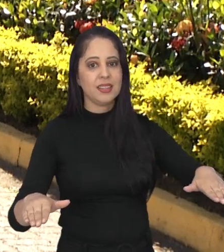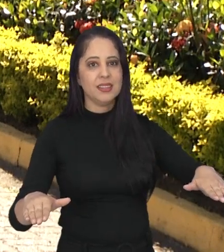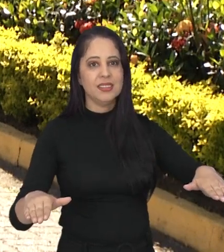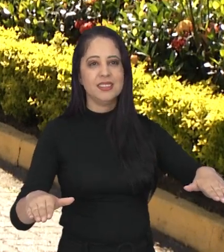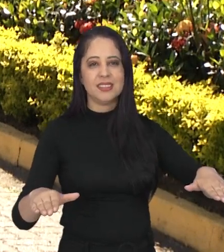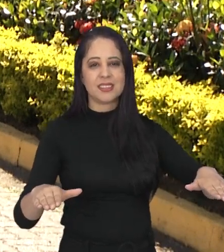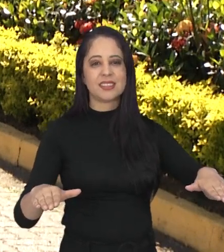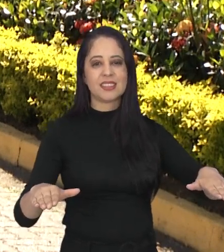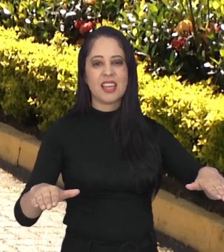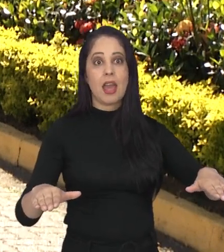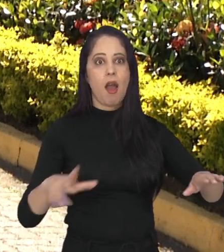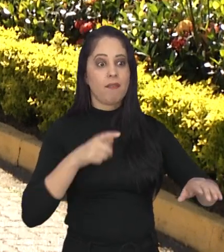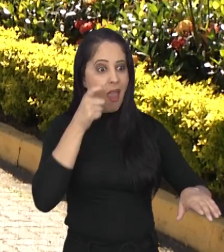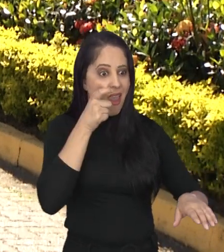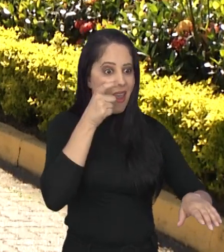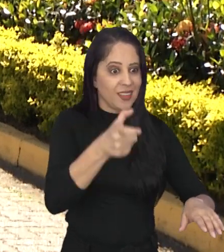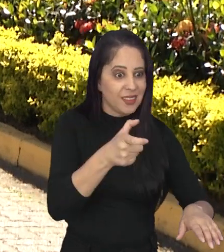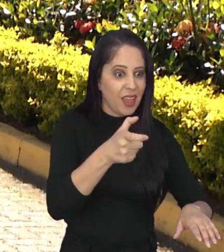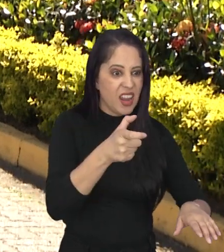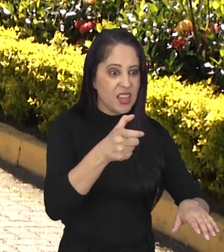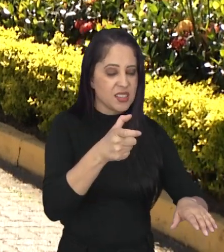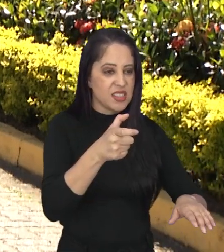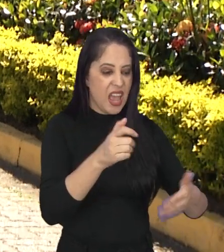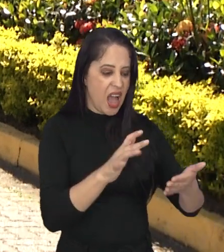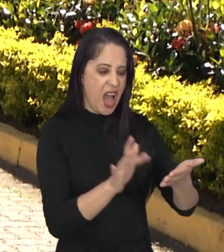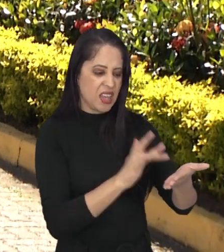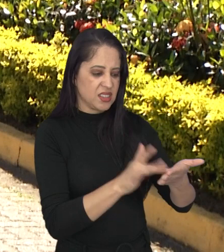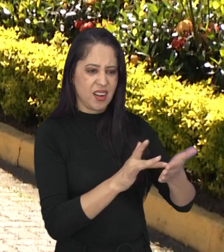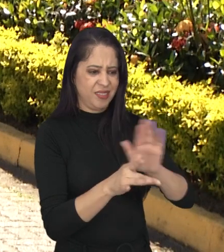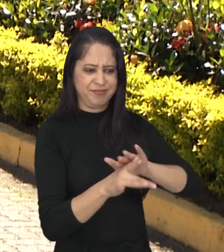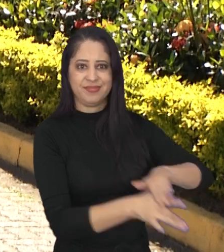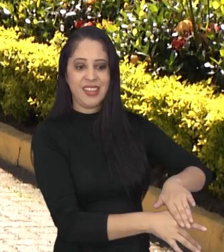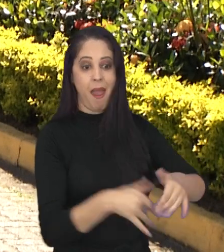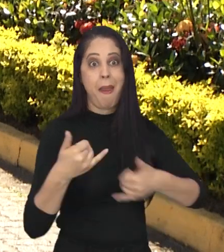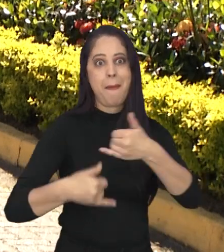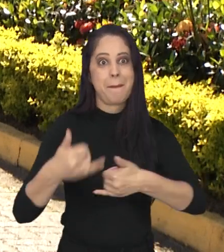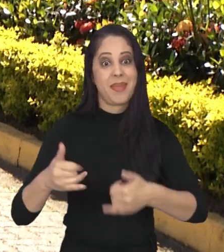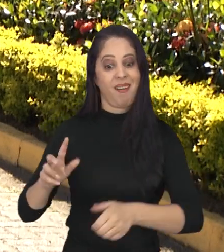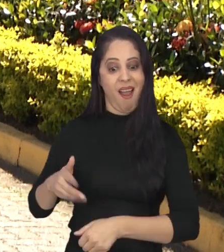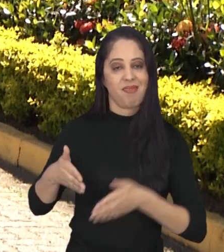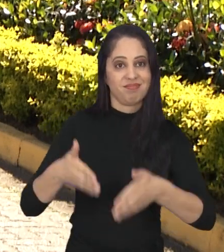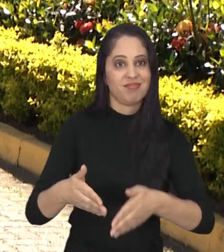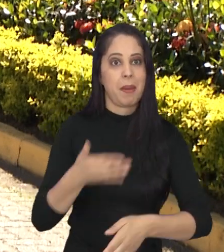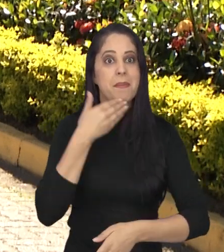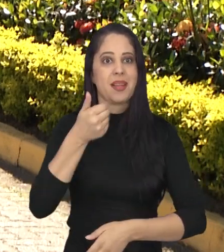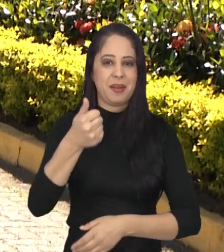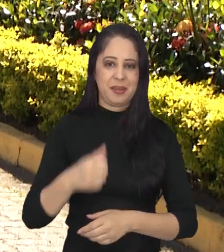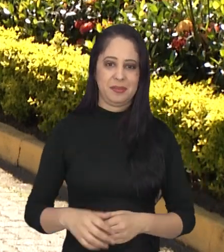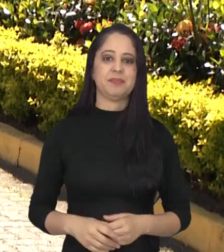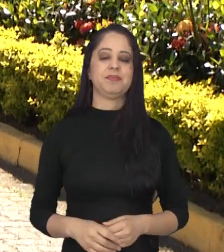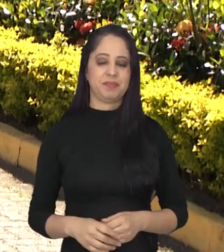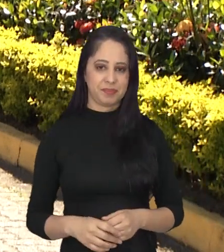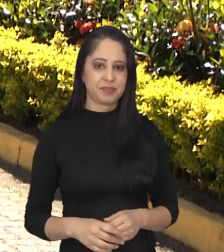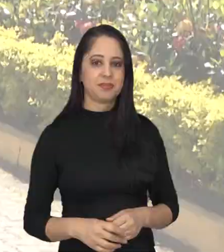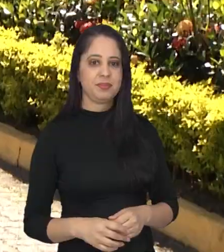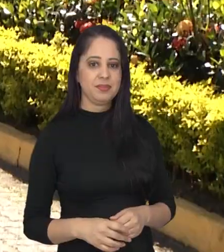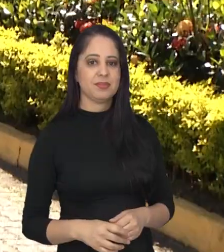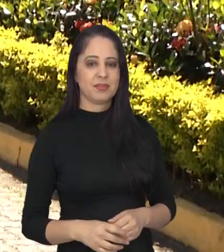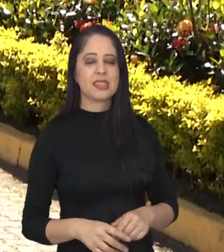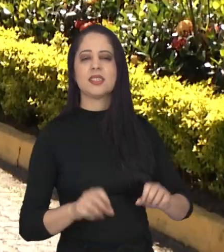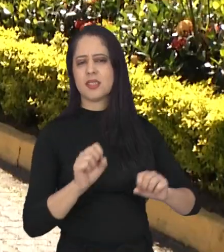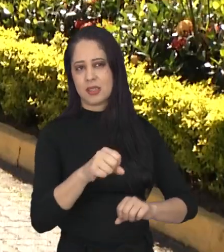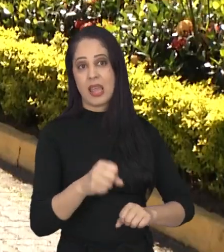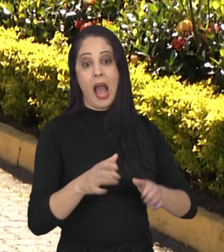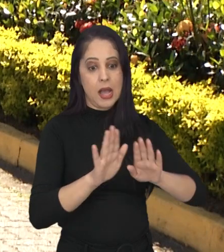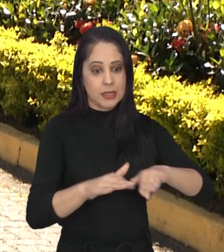vai disputar um pouco aquele interesse com o celular e procurar mais essas áreas. Com certeza, eu acho que é bastante interessante para